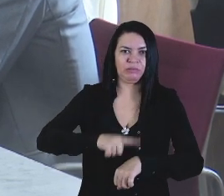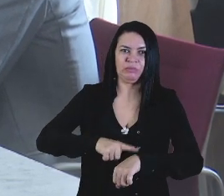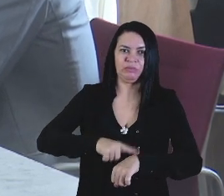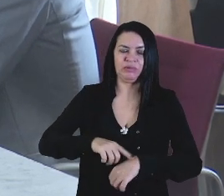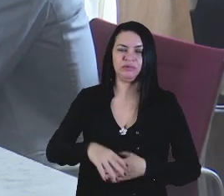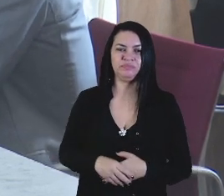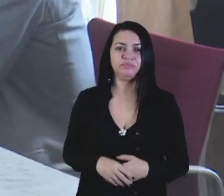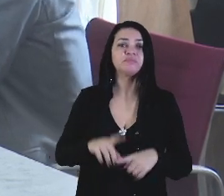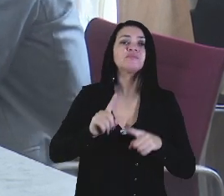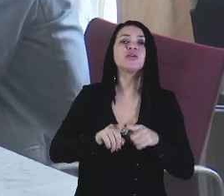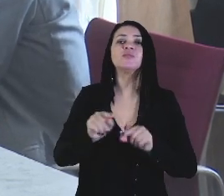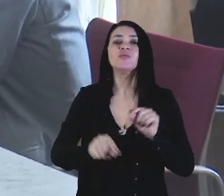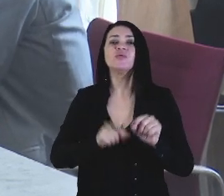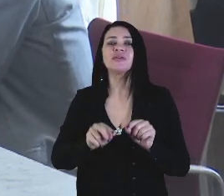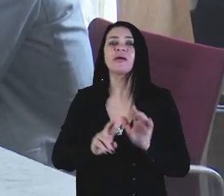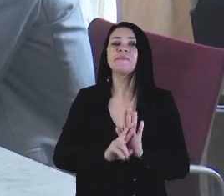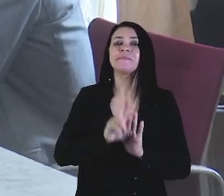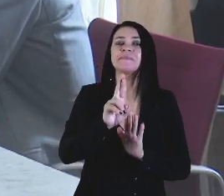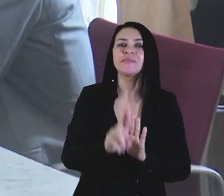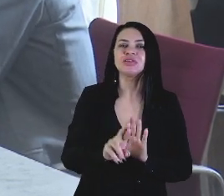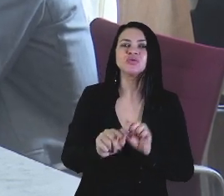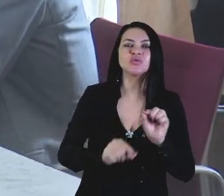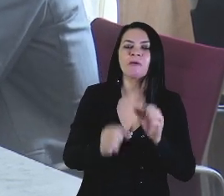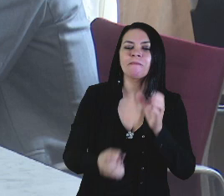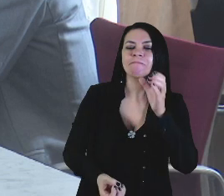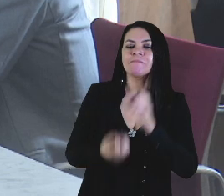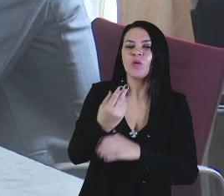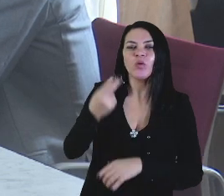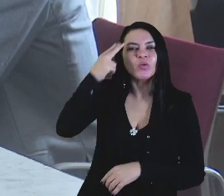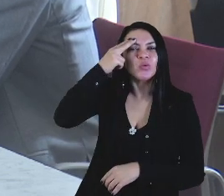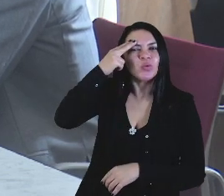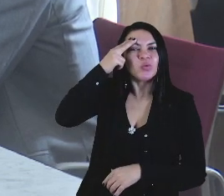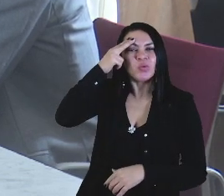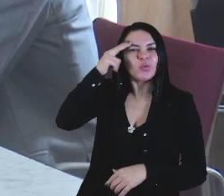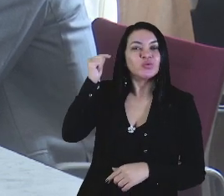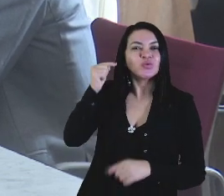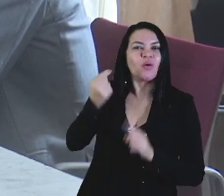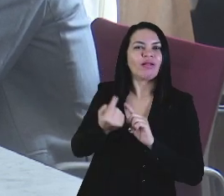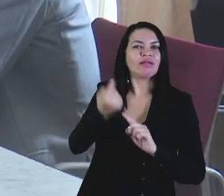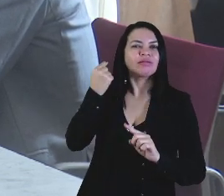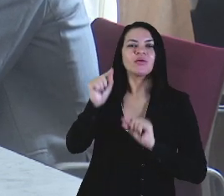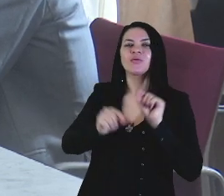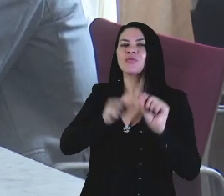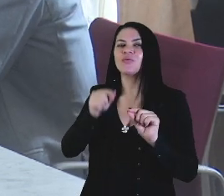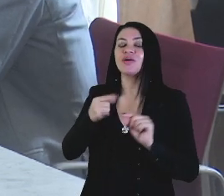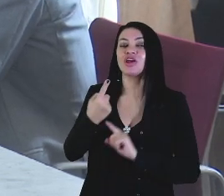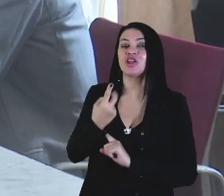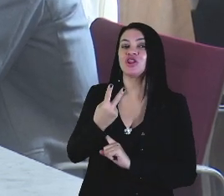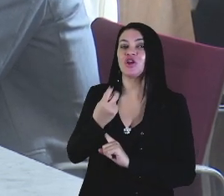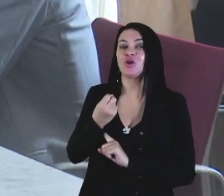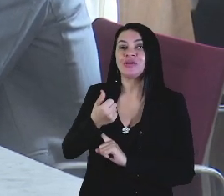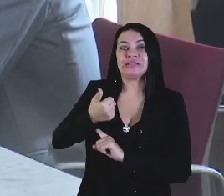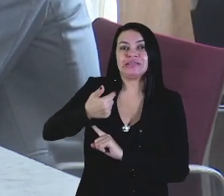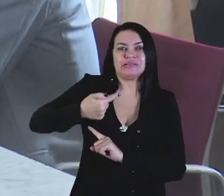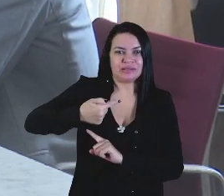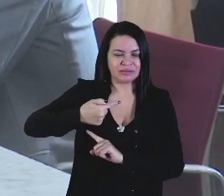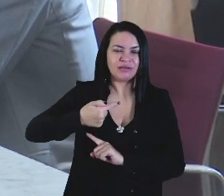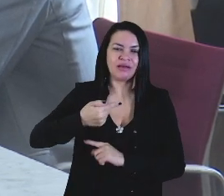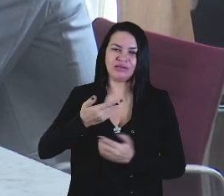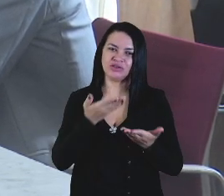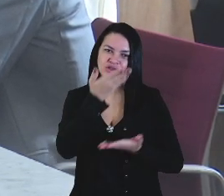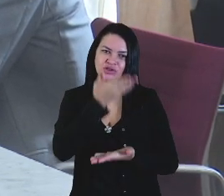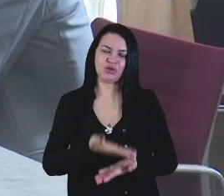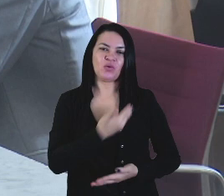representa o início da concretização de um sonho. Esse sonho, ele foi iniciado lá em 2017, senhor